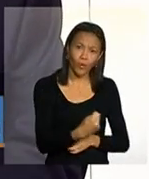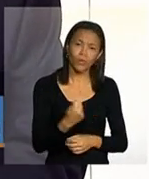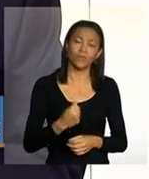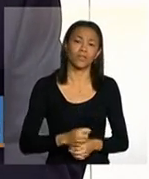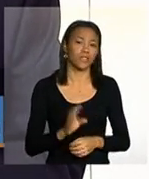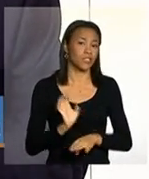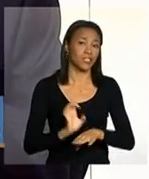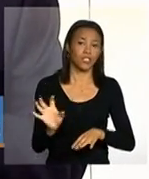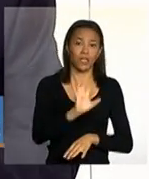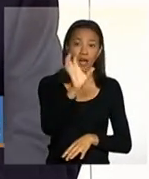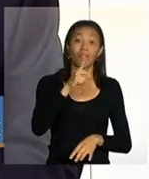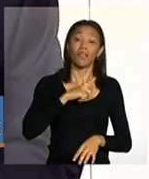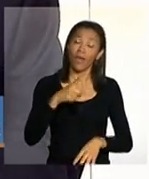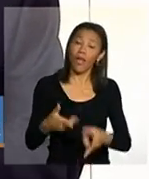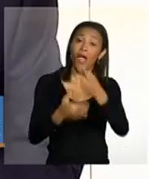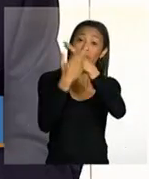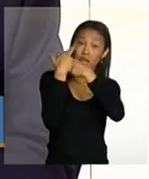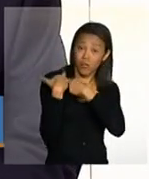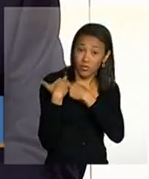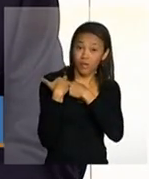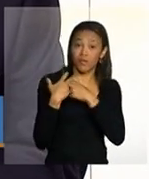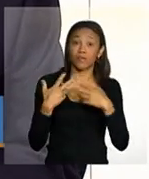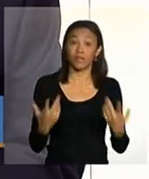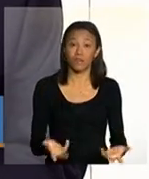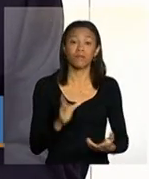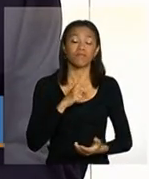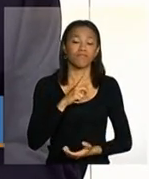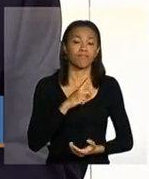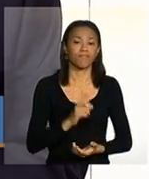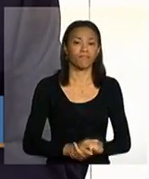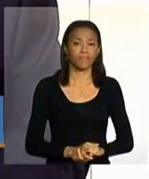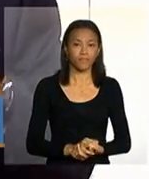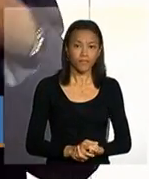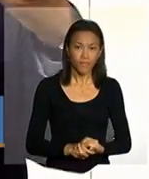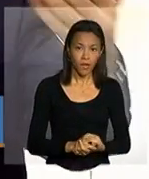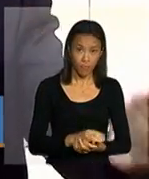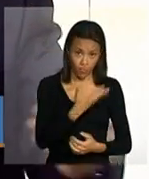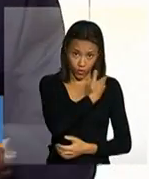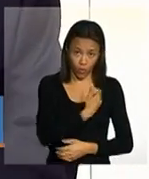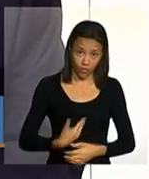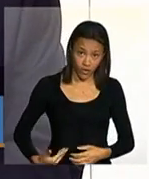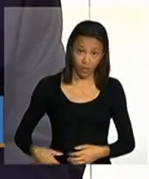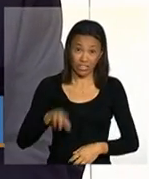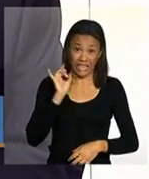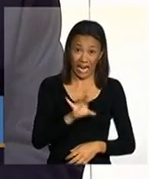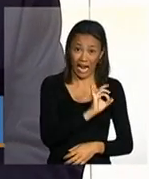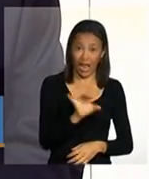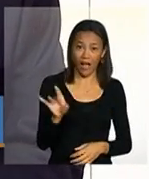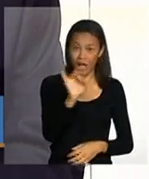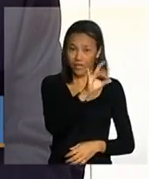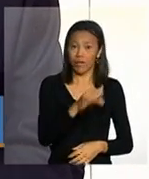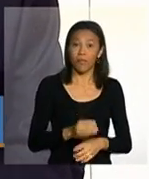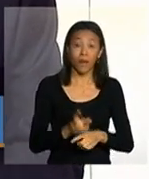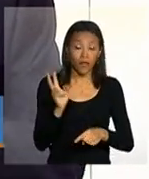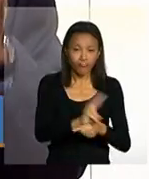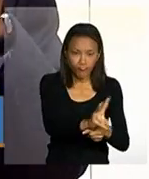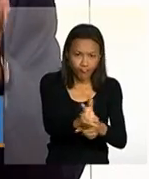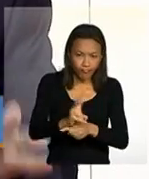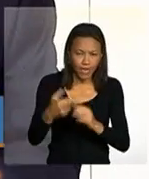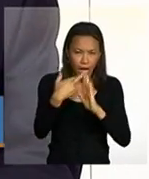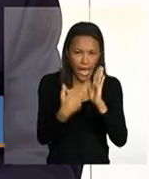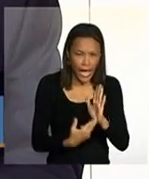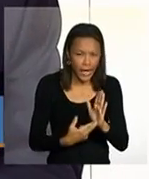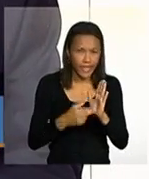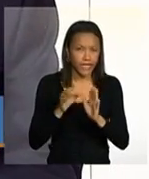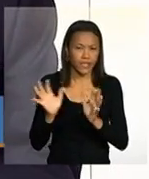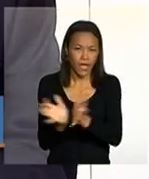os estados possuem responsáveis designados formalmente pelos governos locais para o acompanhamento das condicionalidades na